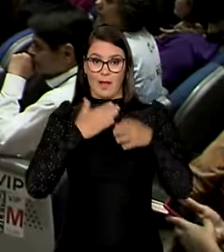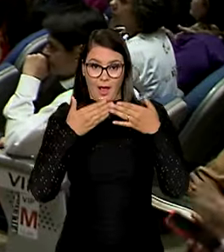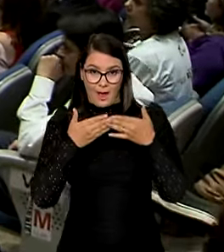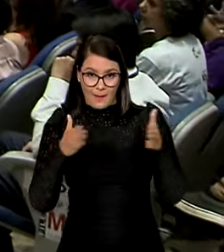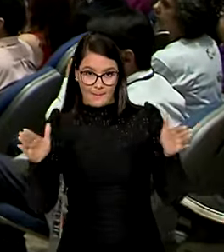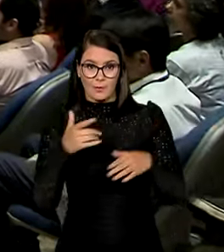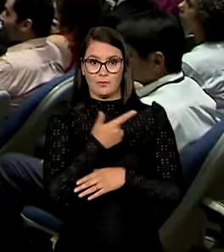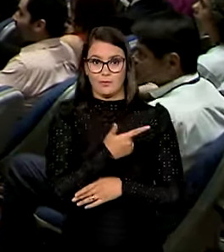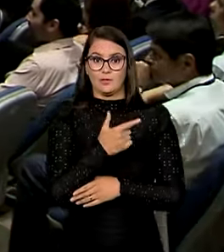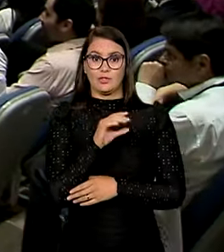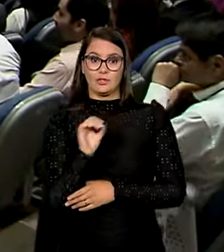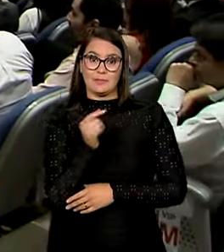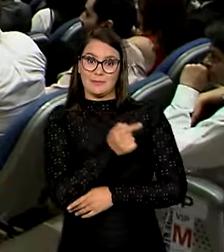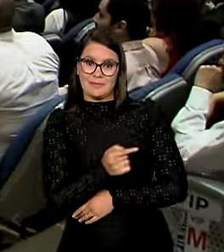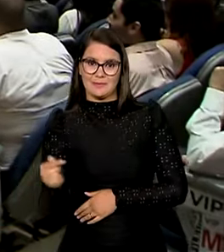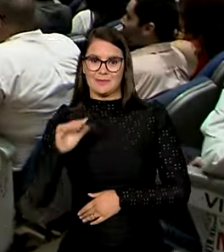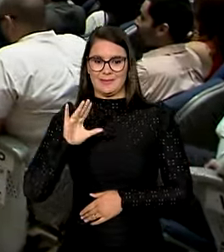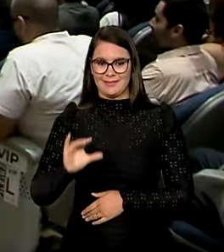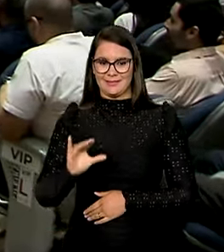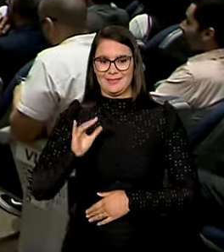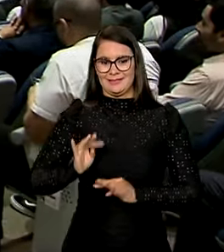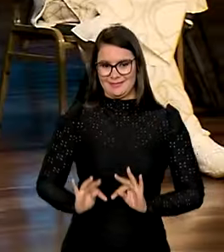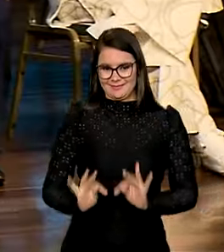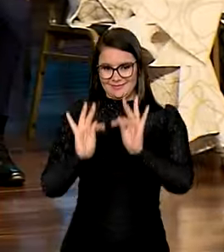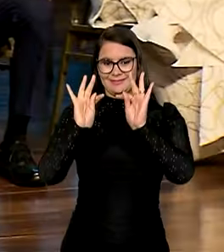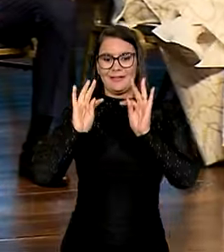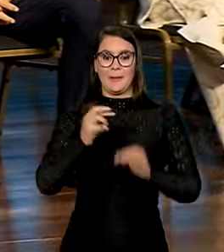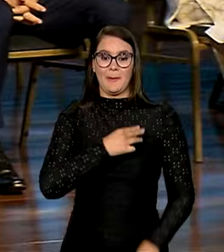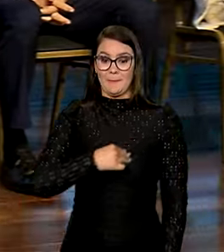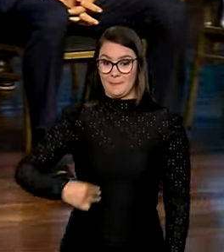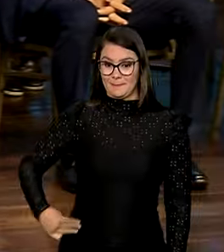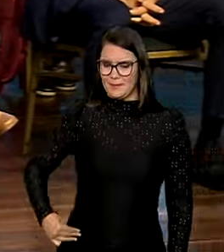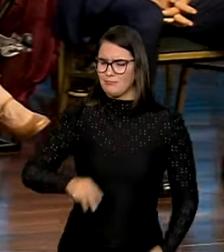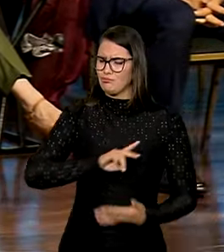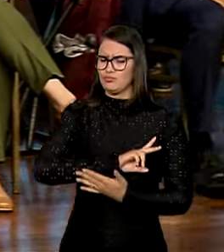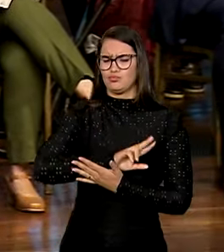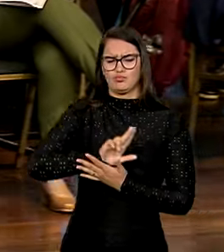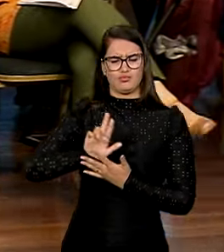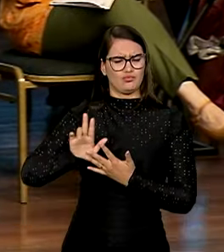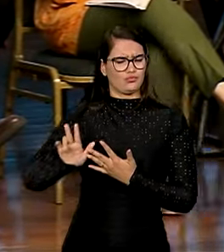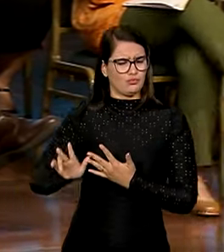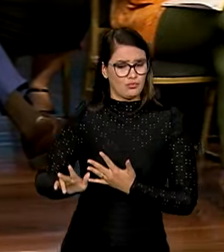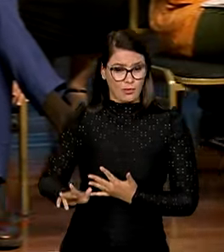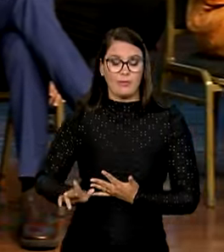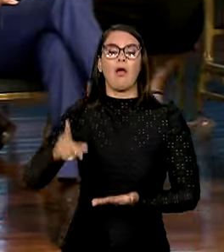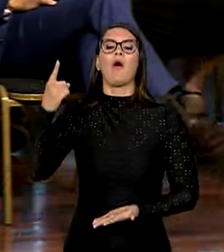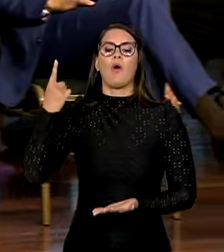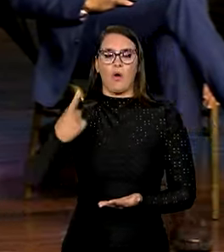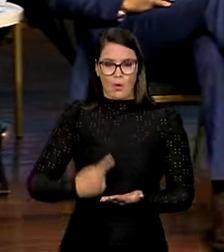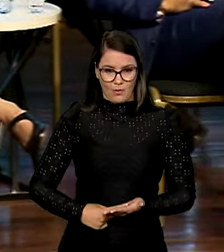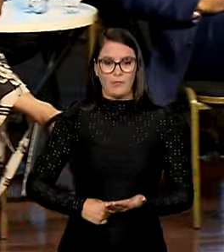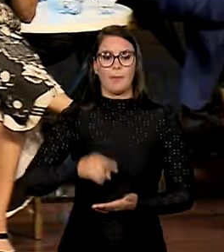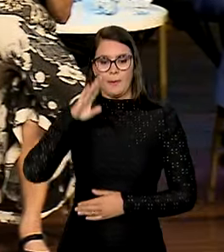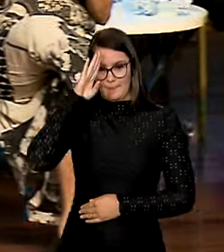da 20ª Semana de Ciência e Tecnologia, ministros das mais diversas áreas confirmaram que